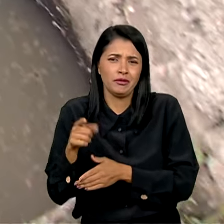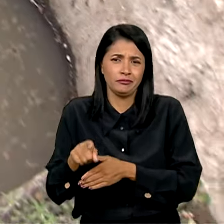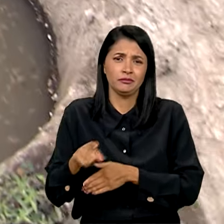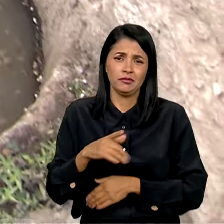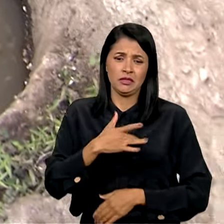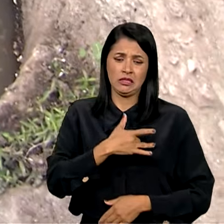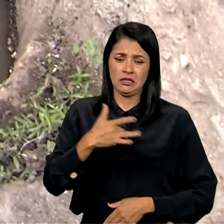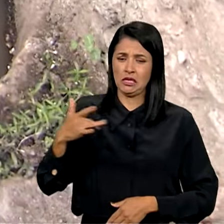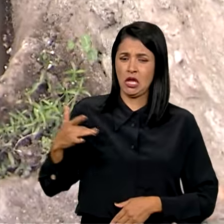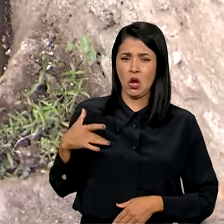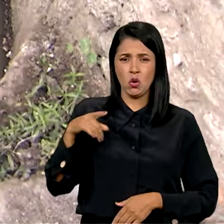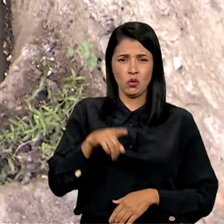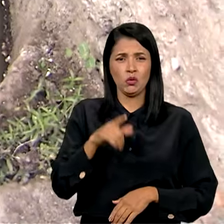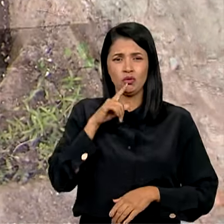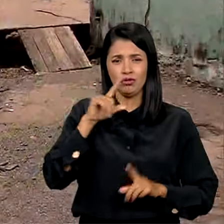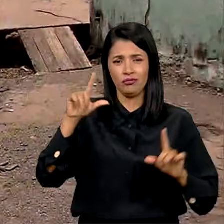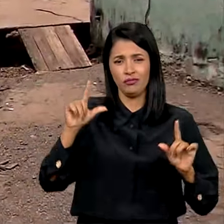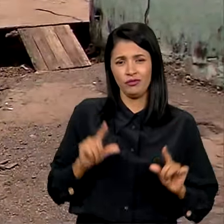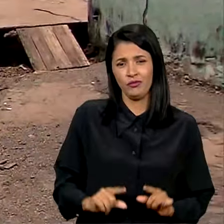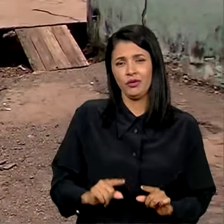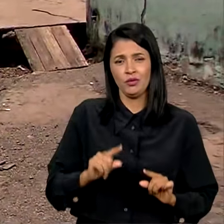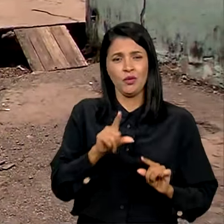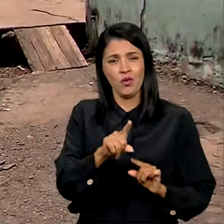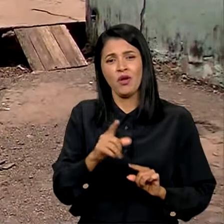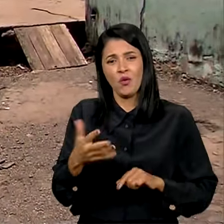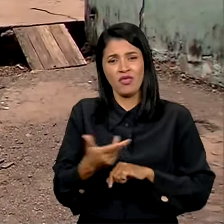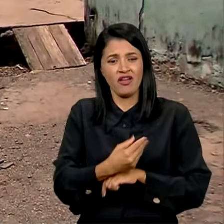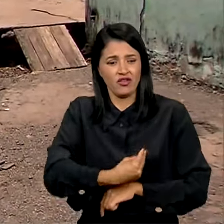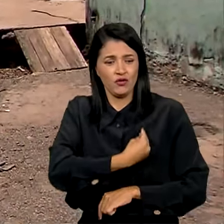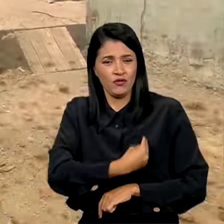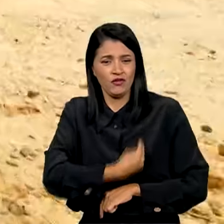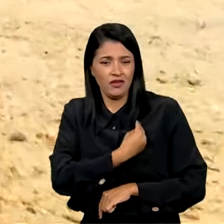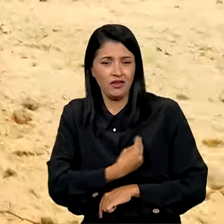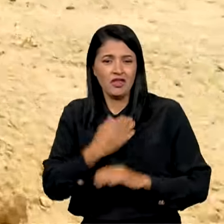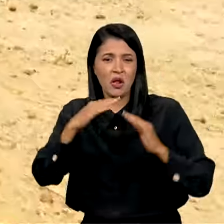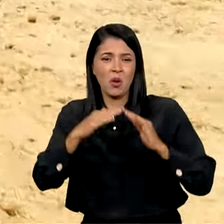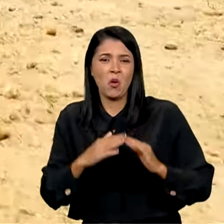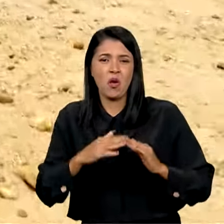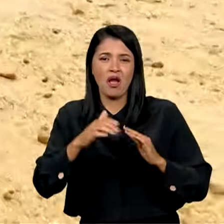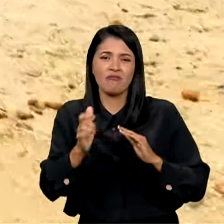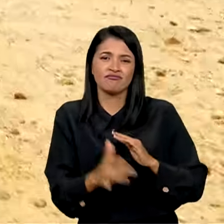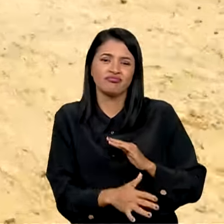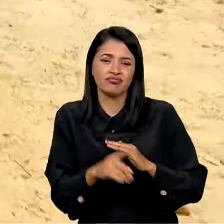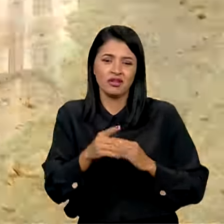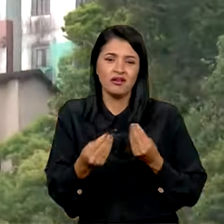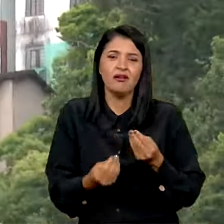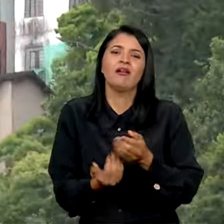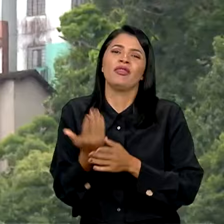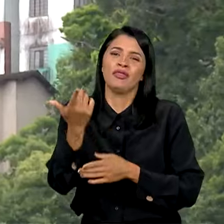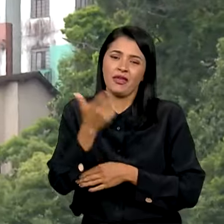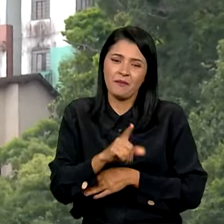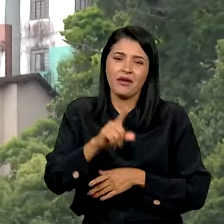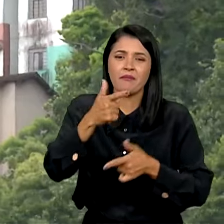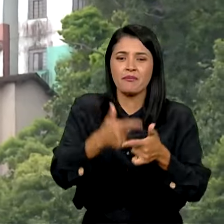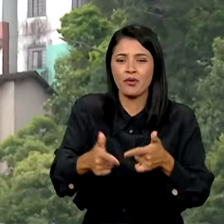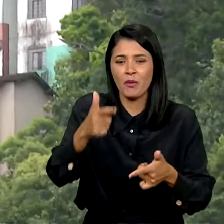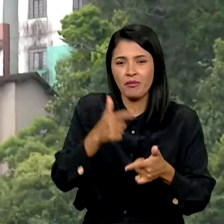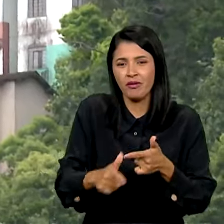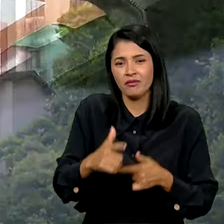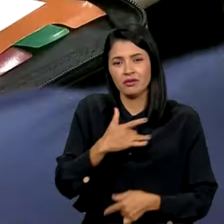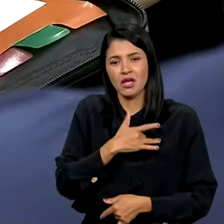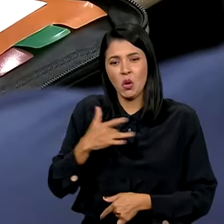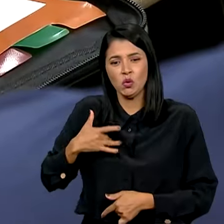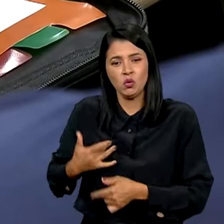e abaixam a idade média ao morrer. A qualidade da habitação é precária, gerando também mais problemas de